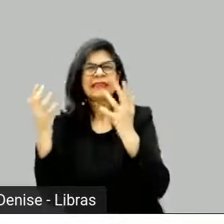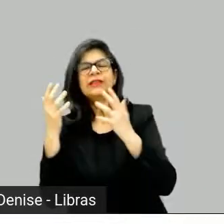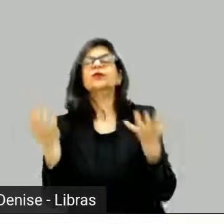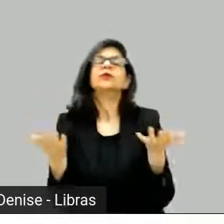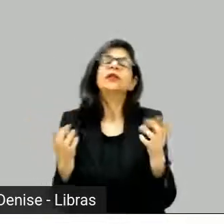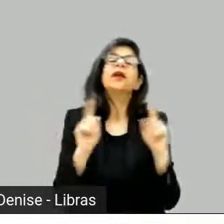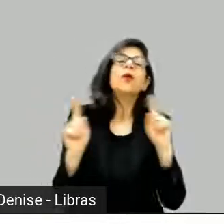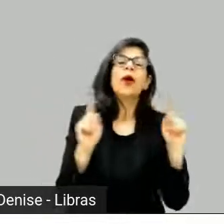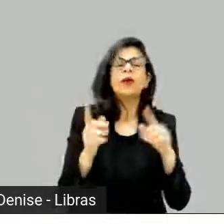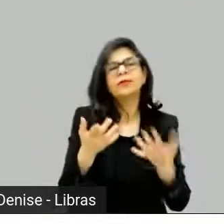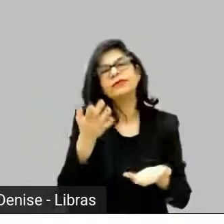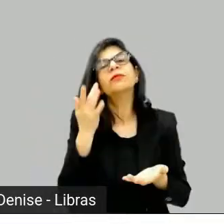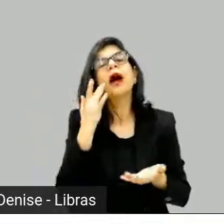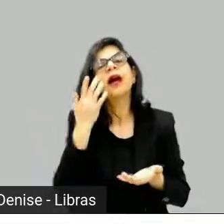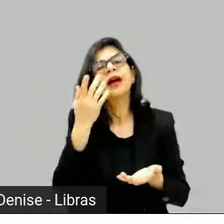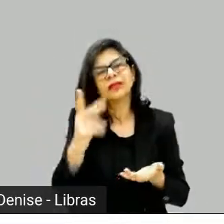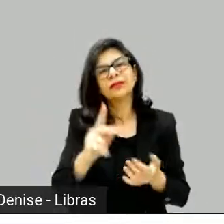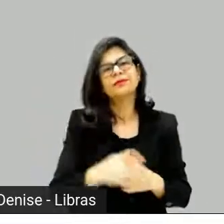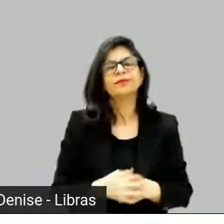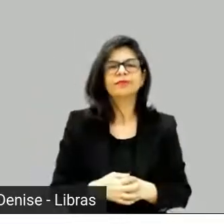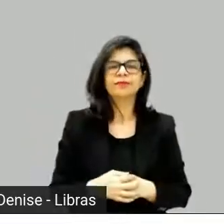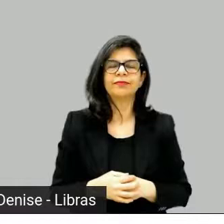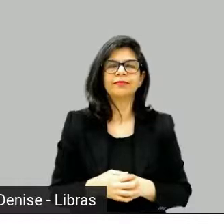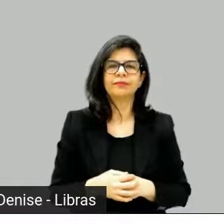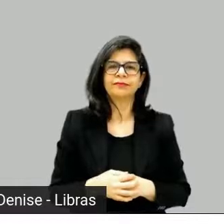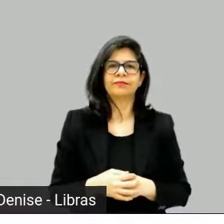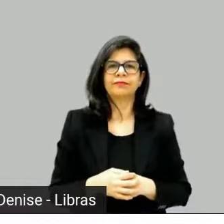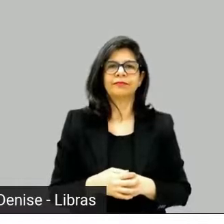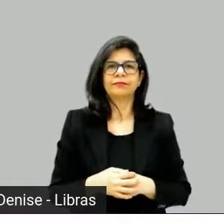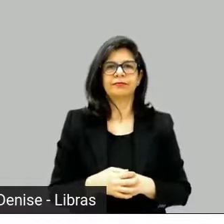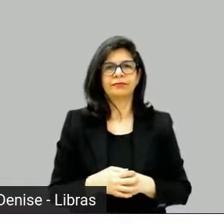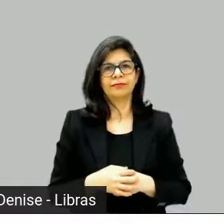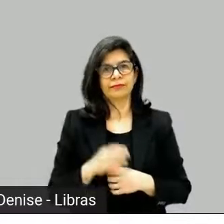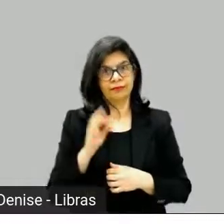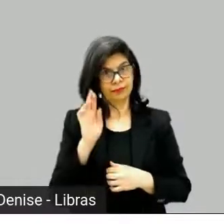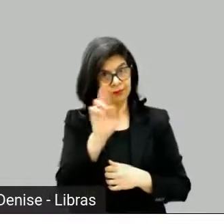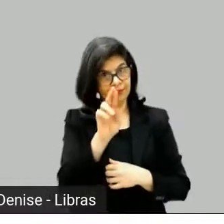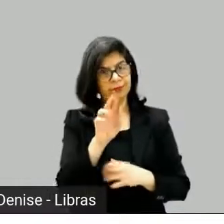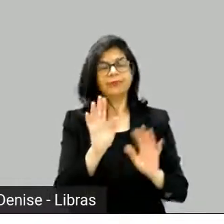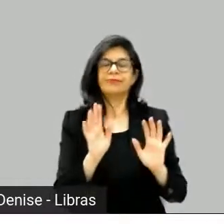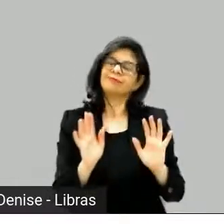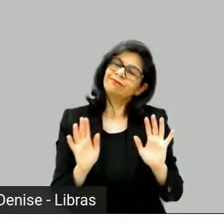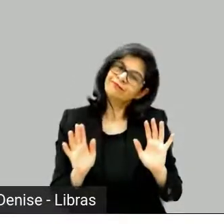É... Não, cada um é uma coisa nova, cada um é um desafio novo, mas eu...